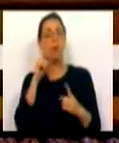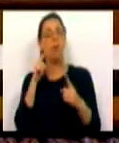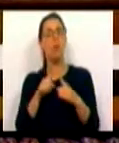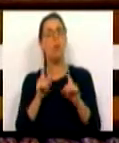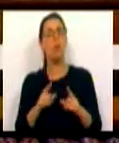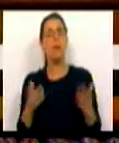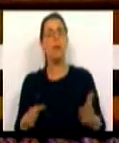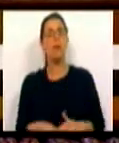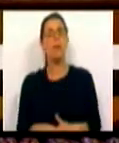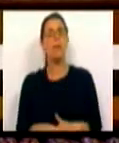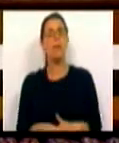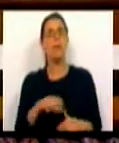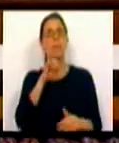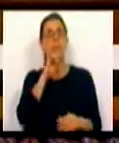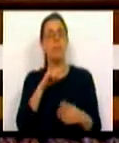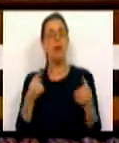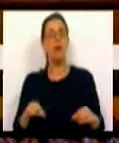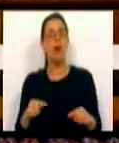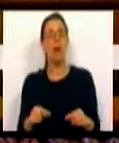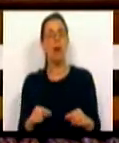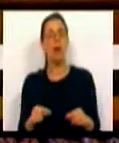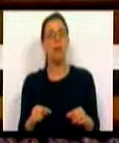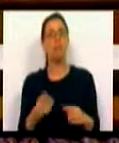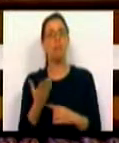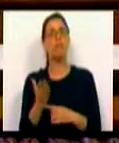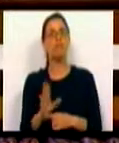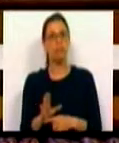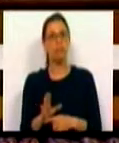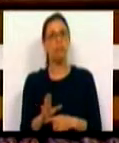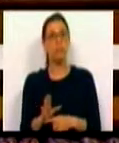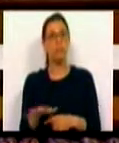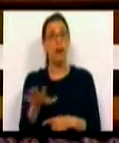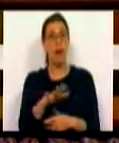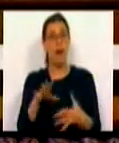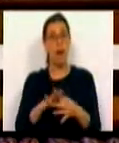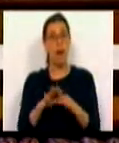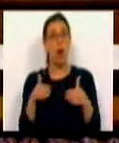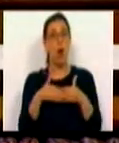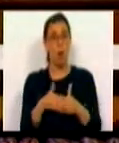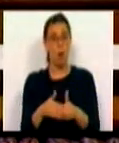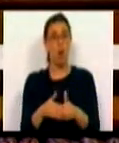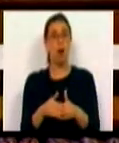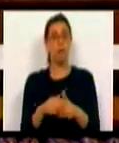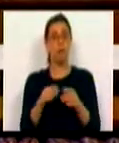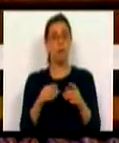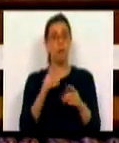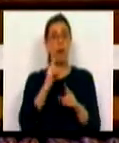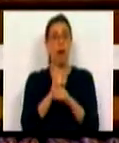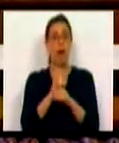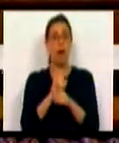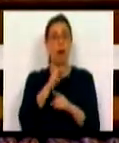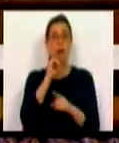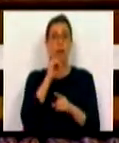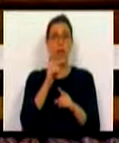sentido de que possa existir, por exemplo, nas áreas ordenadas e nos printos que estão a ser